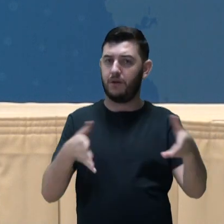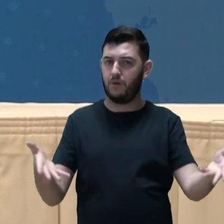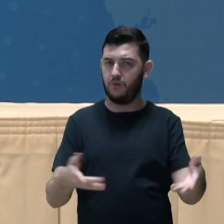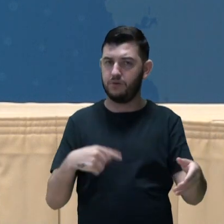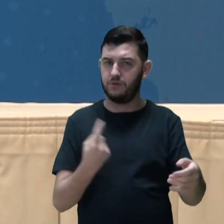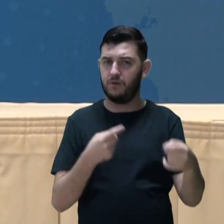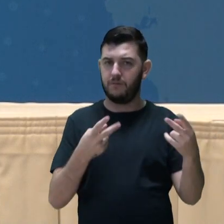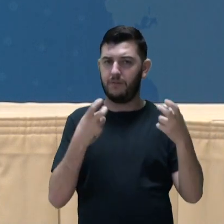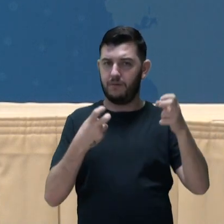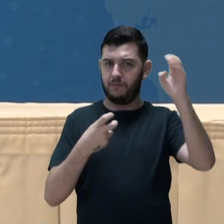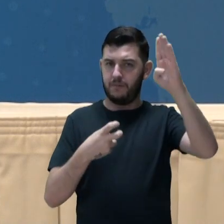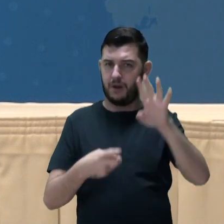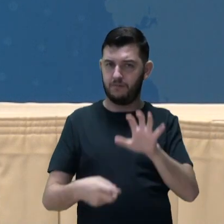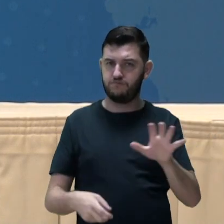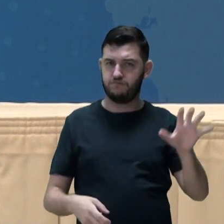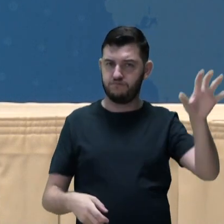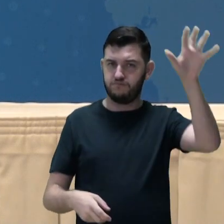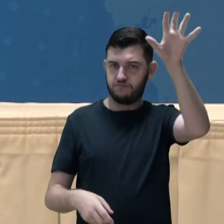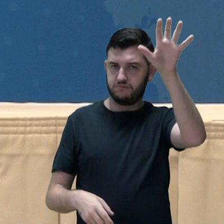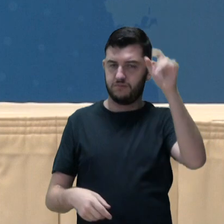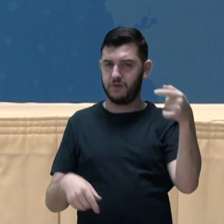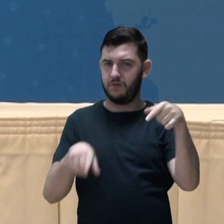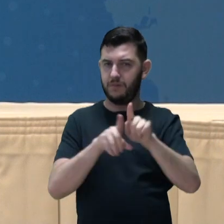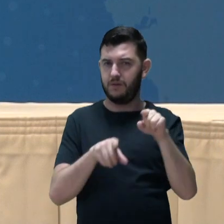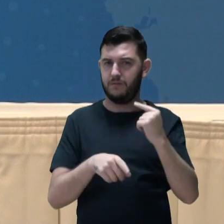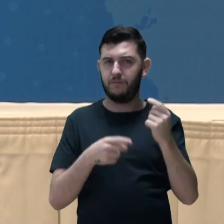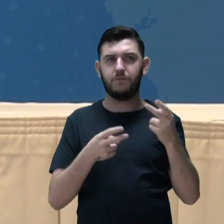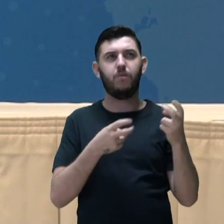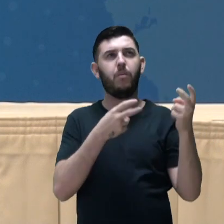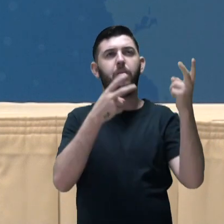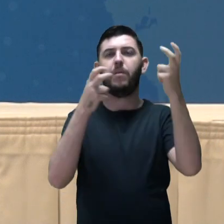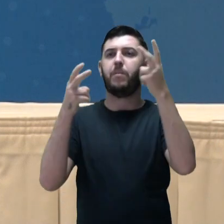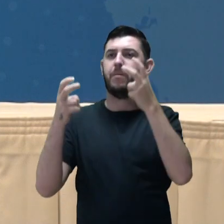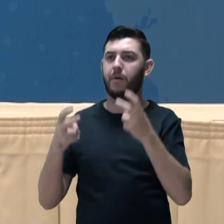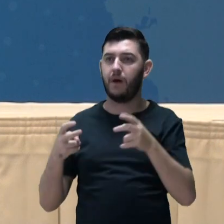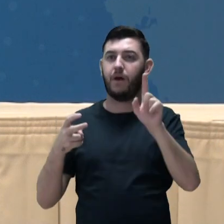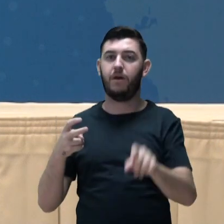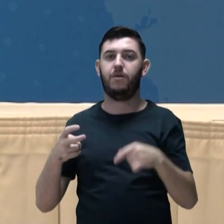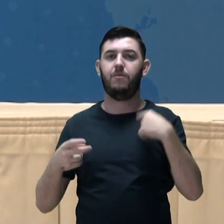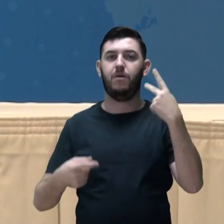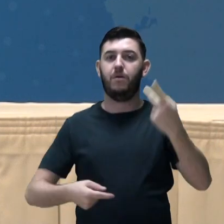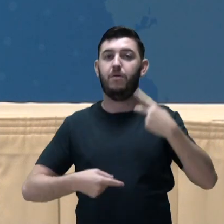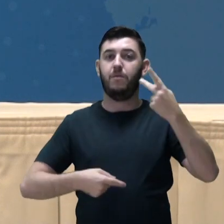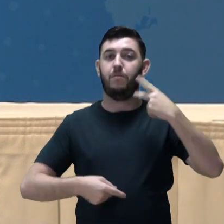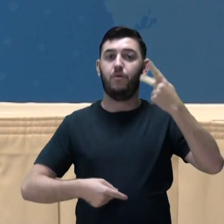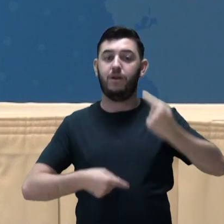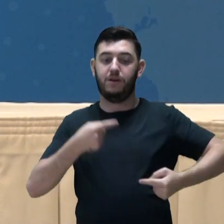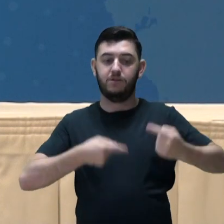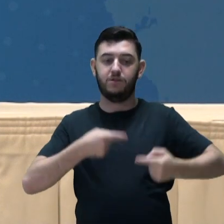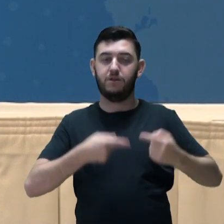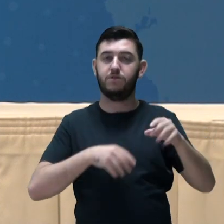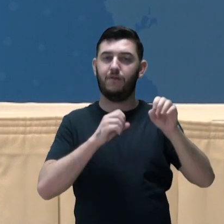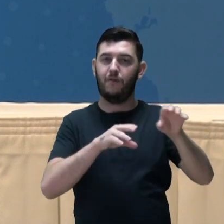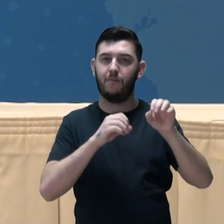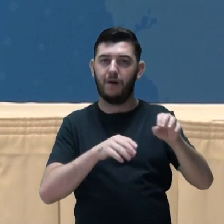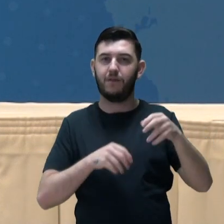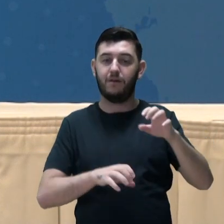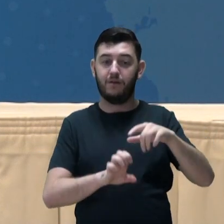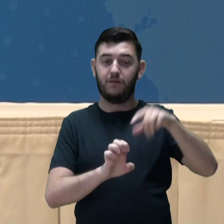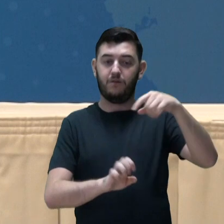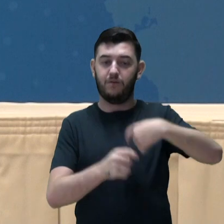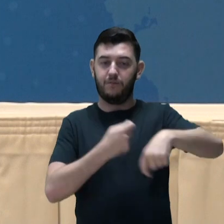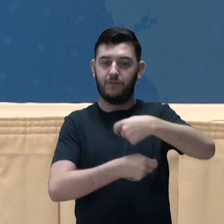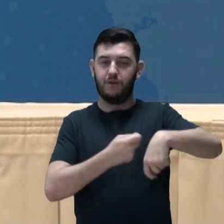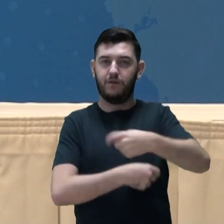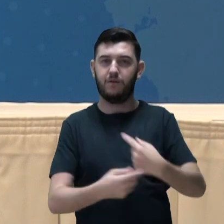hoje para a realidade do país, a gente vê um cenário extremamente propício às políticas de promoção do empreendedorismo. A gente, no